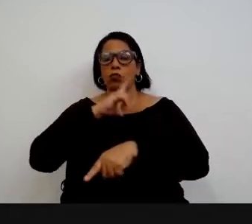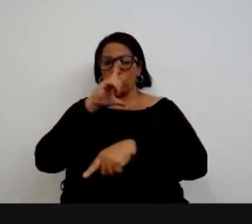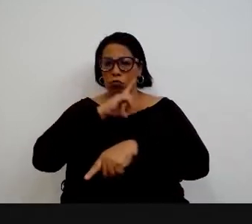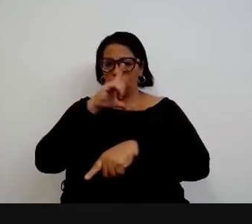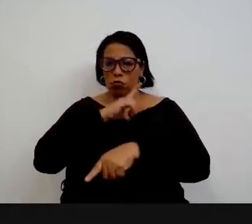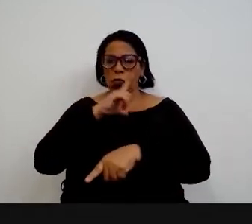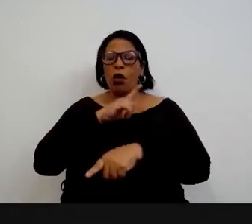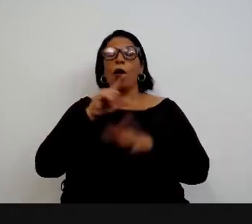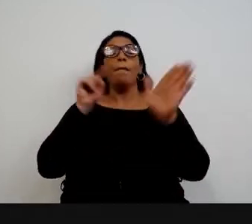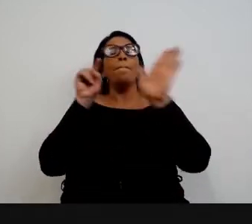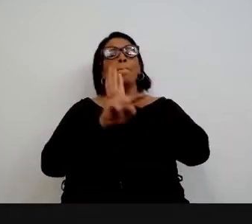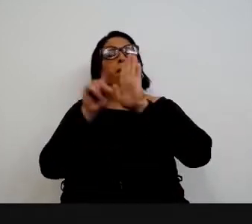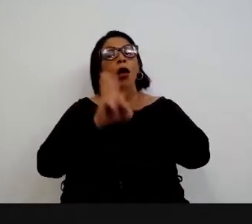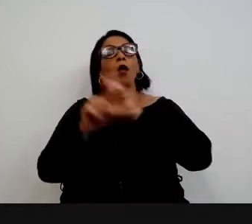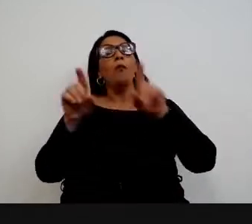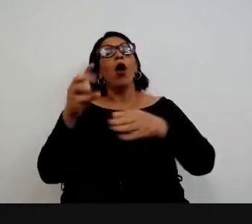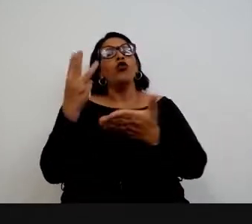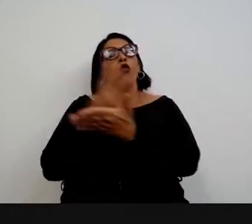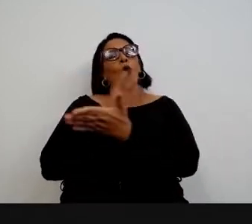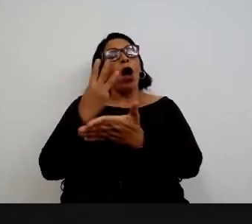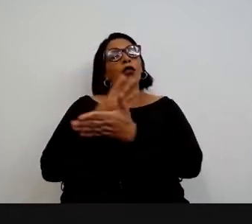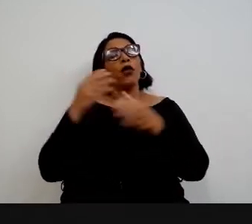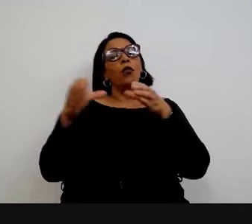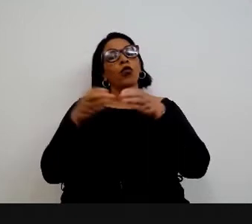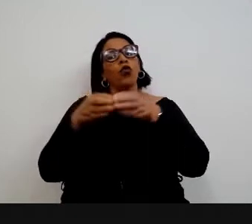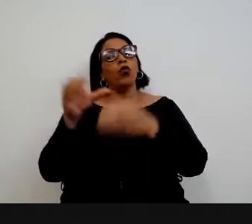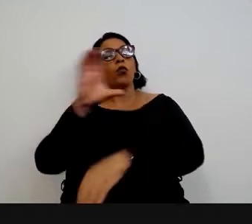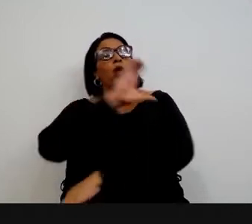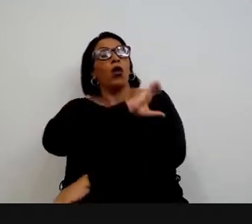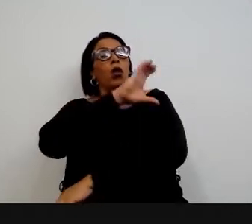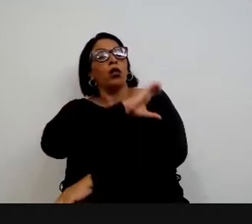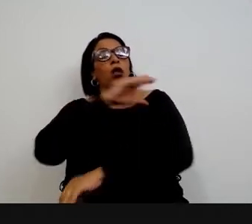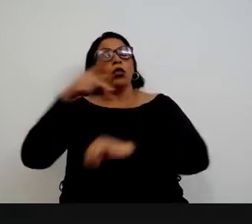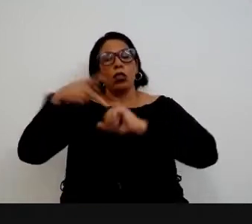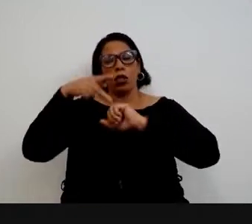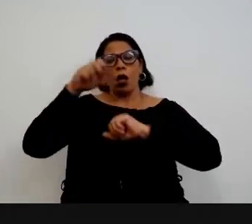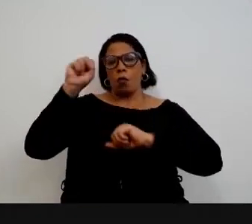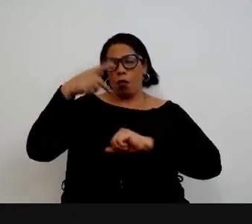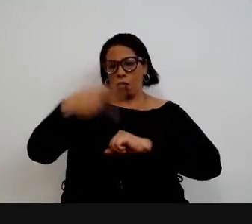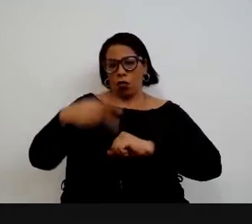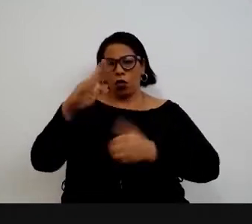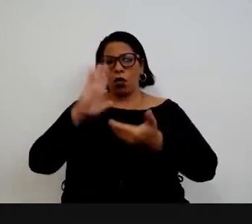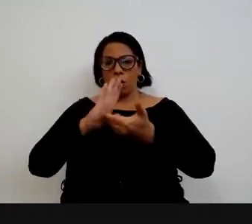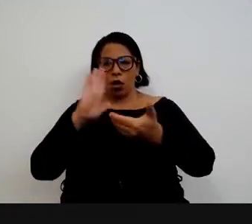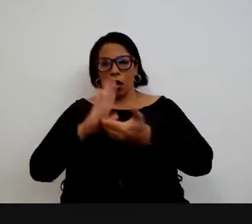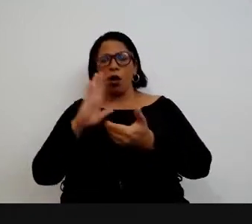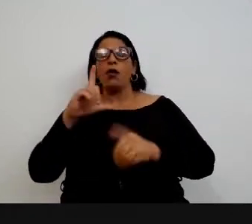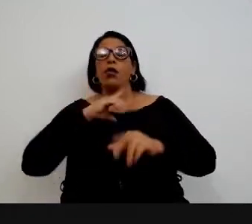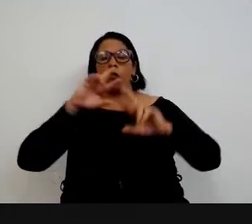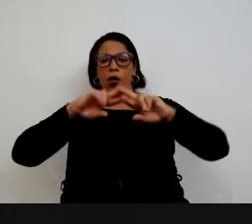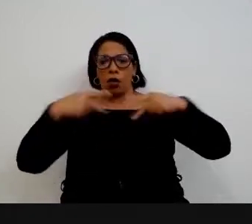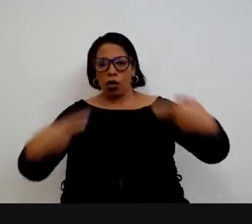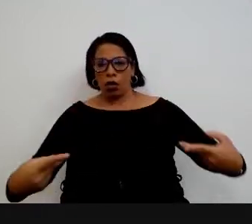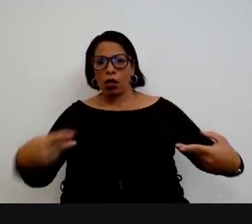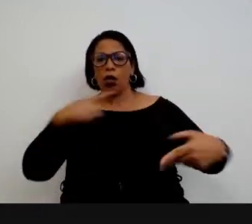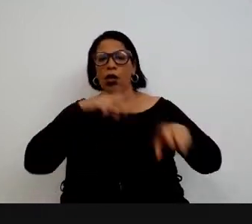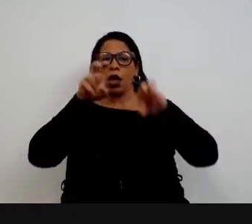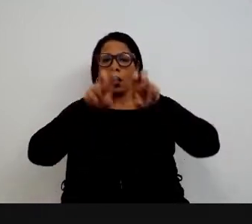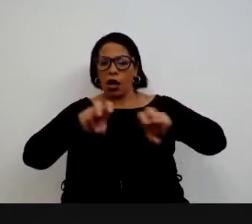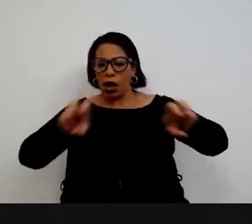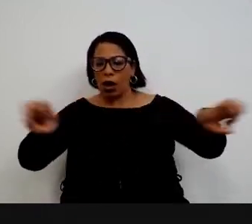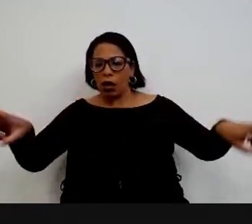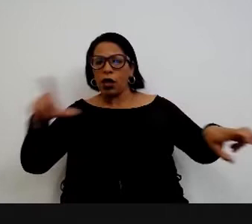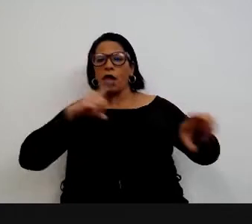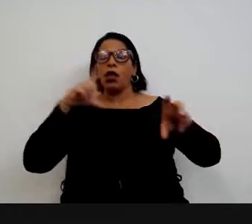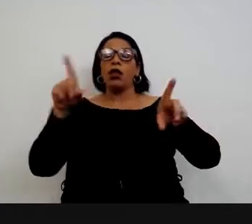Perguntas podem ser feitas pelo WhatsApp da Coordenação de Pós-Graduação da Câmara. O link está disponível nas cadeiras do